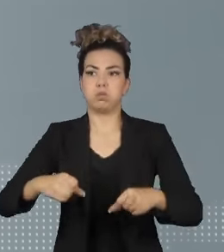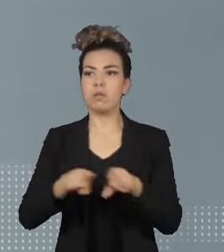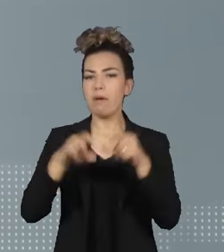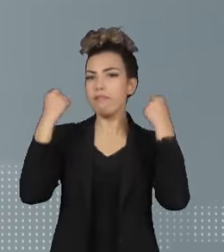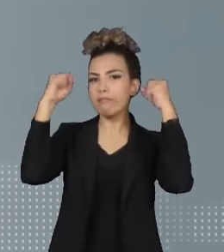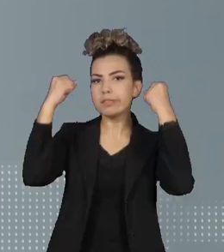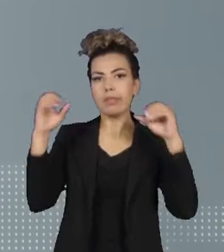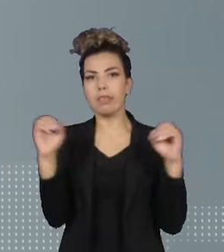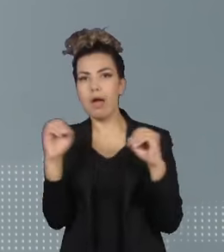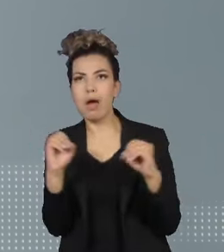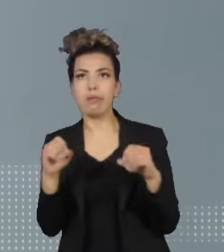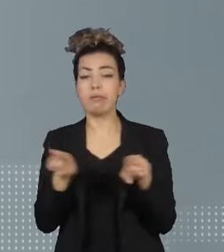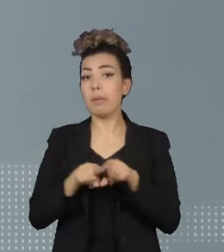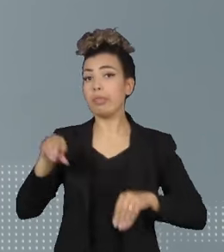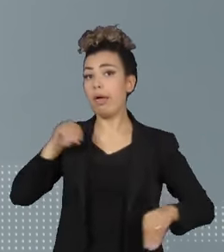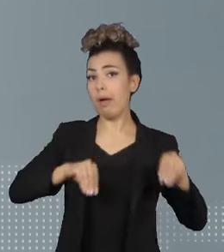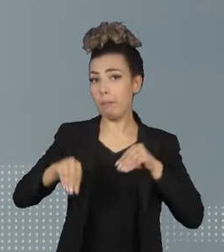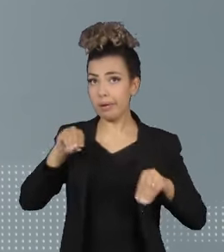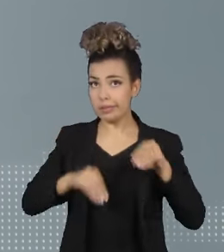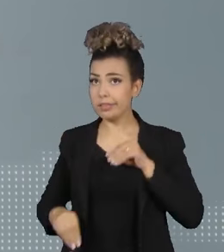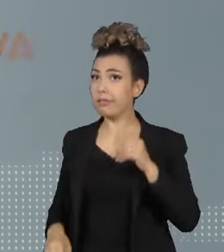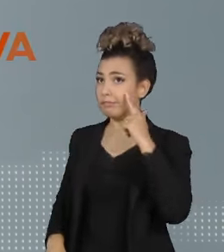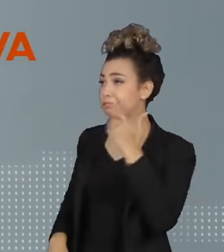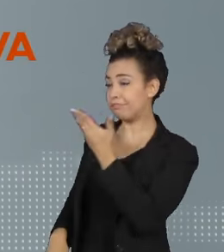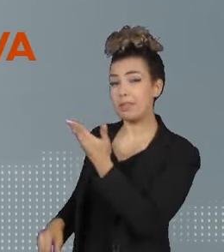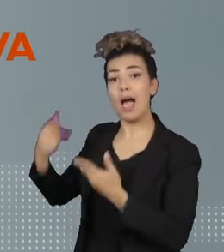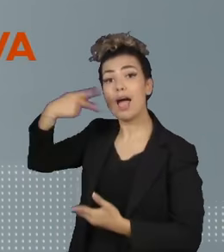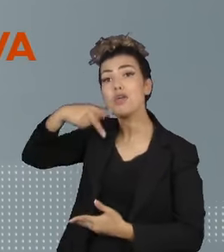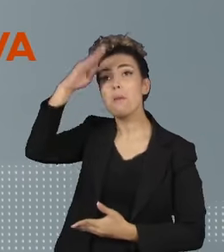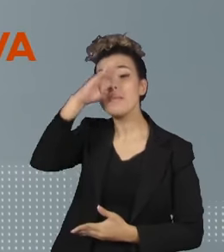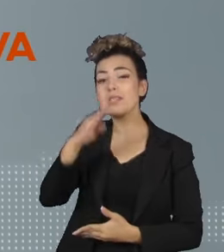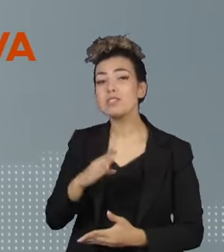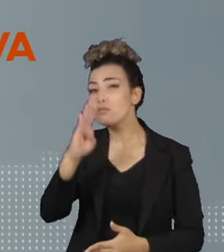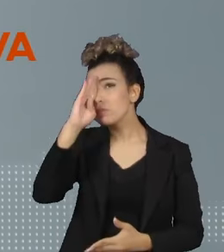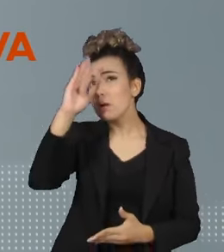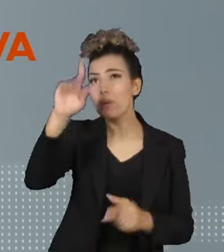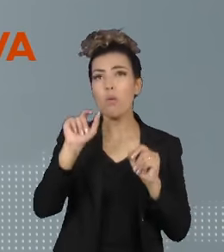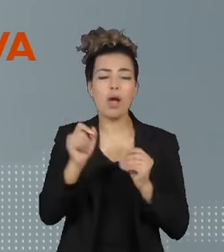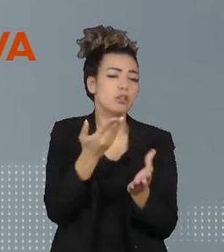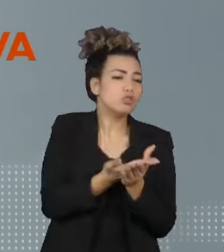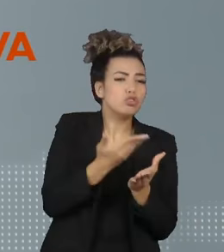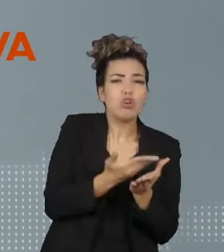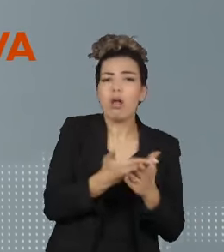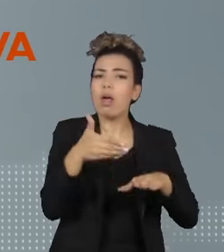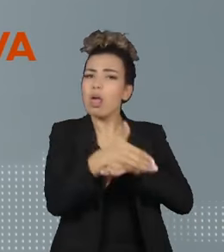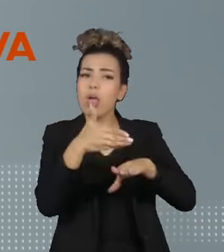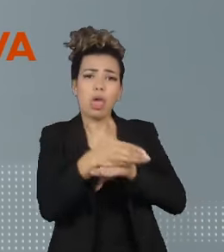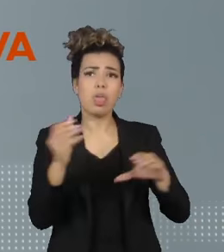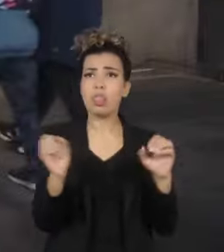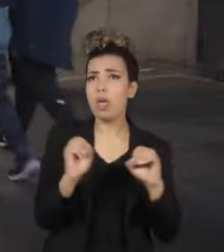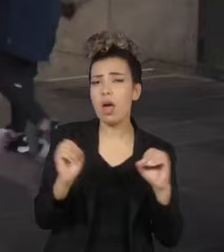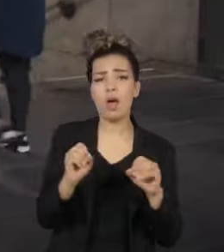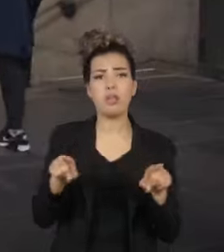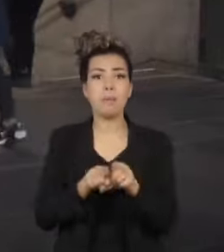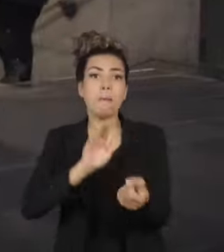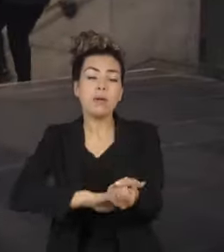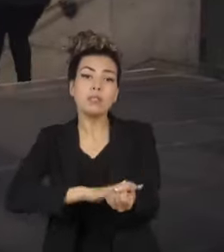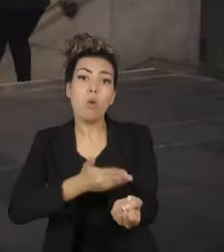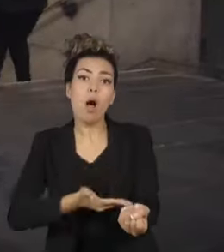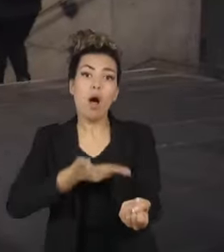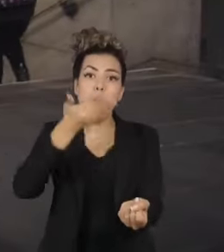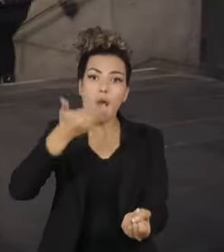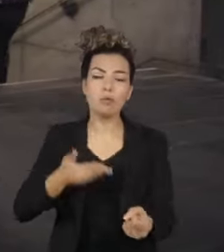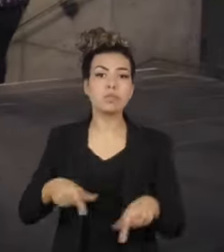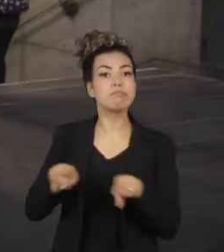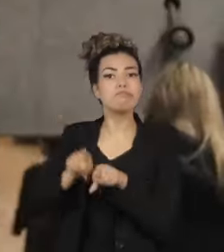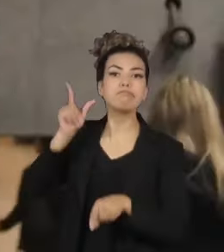específico do Brasil, se destacam a baixa escolaridade, a hipertensão e perda auditiva. A pesquisa